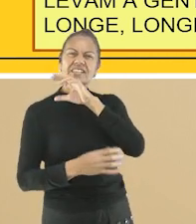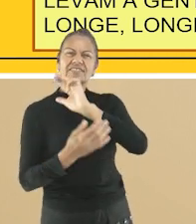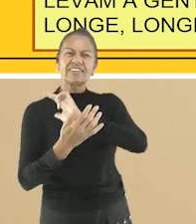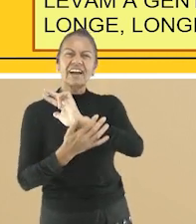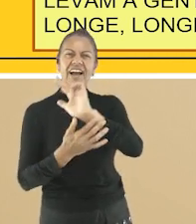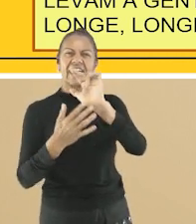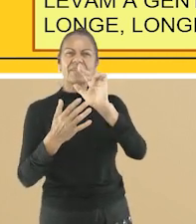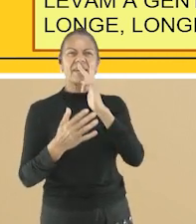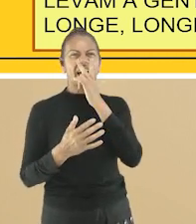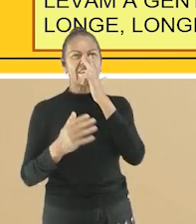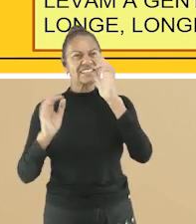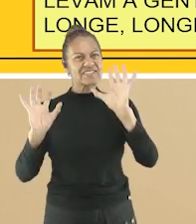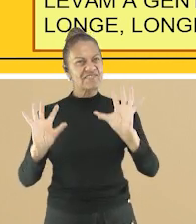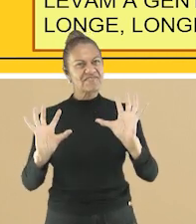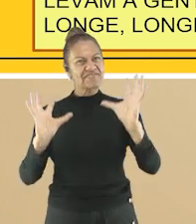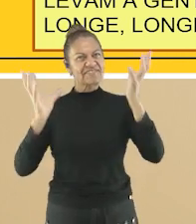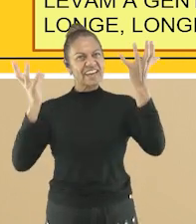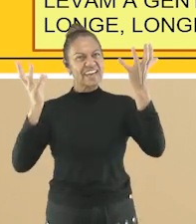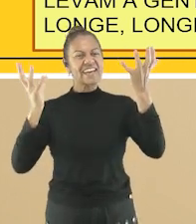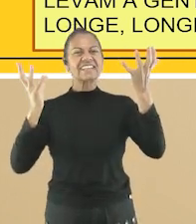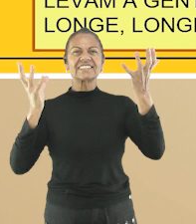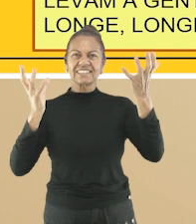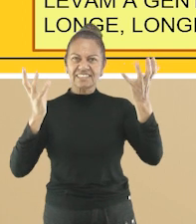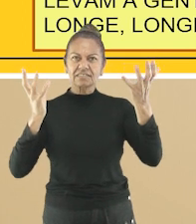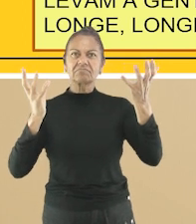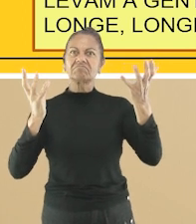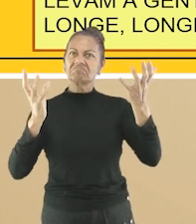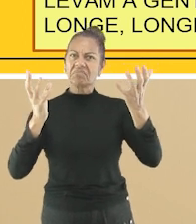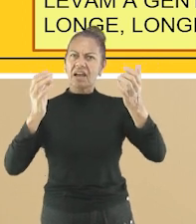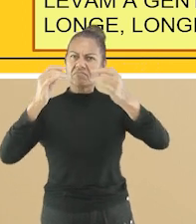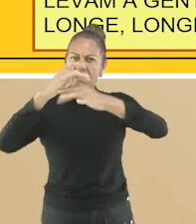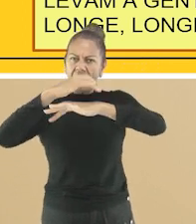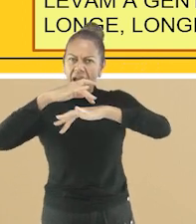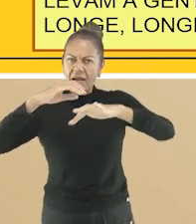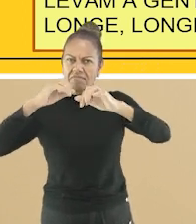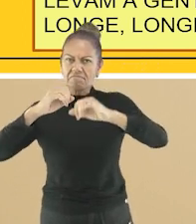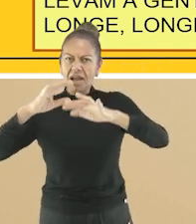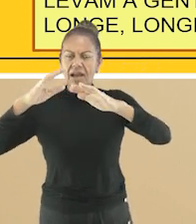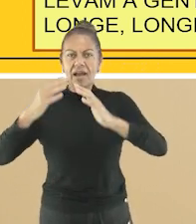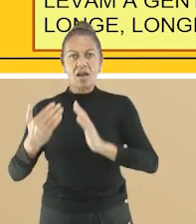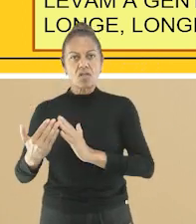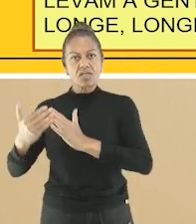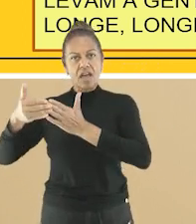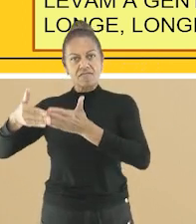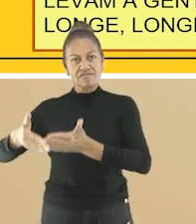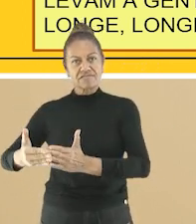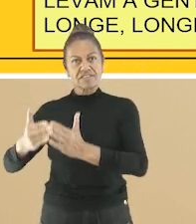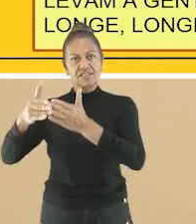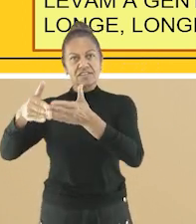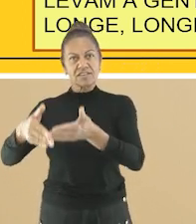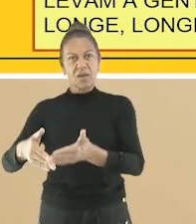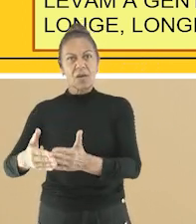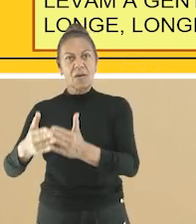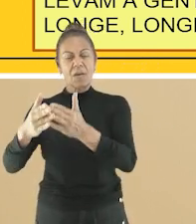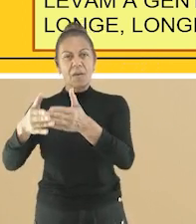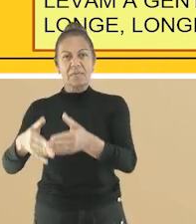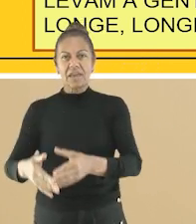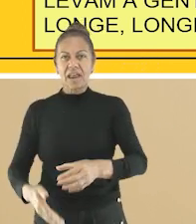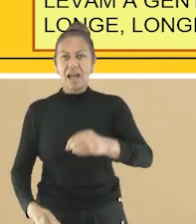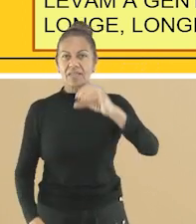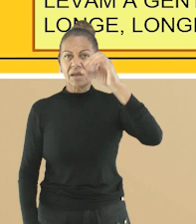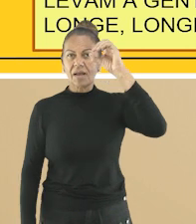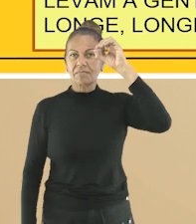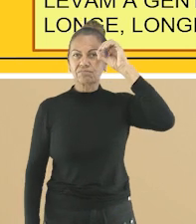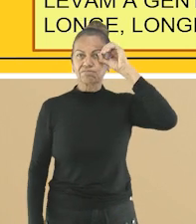Com folhas e flores E bichos e cores É mesmo uma festa Um baú de feiticeiro Um